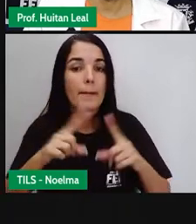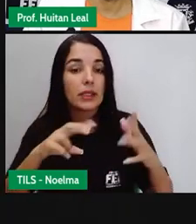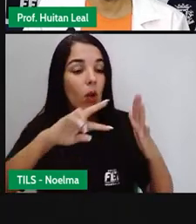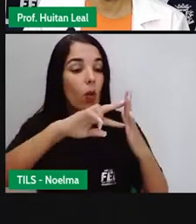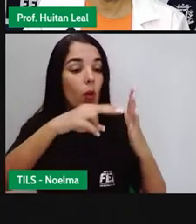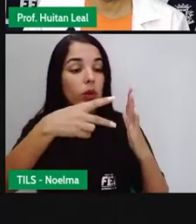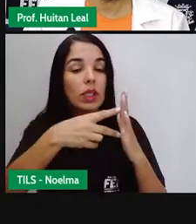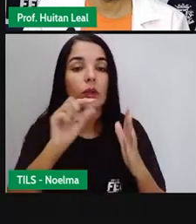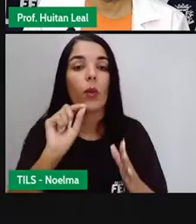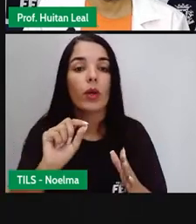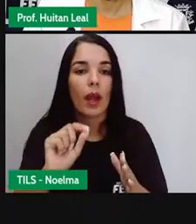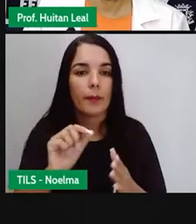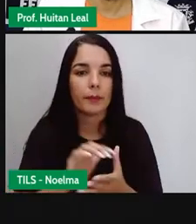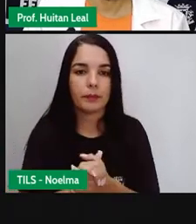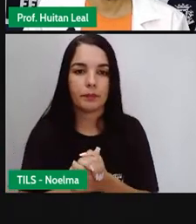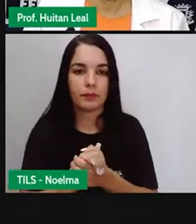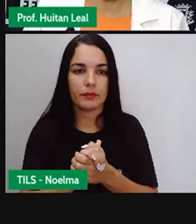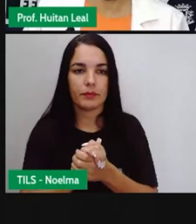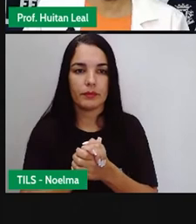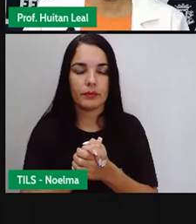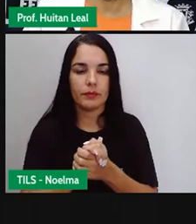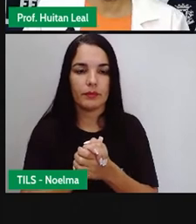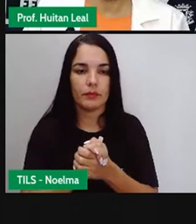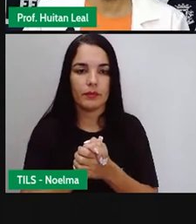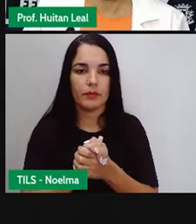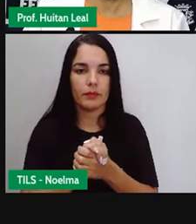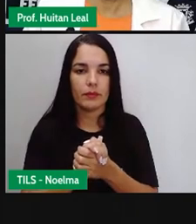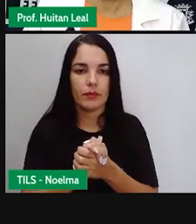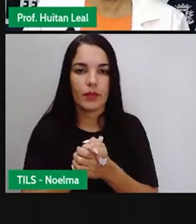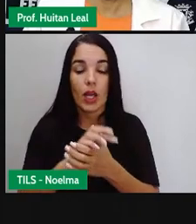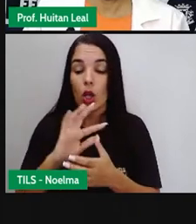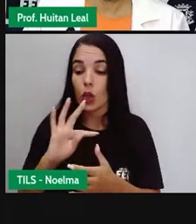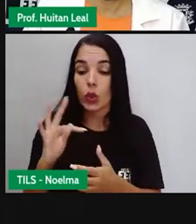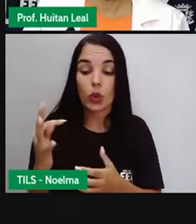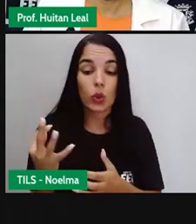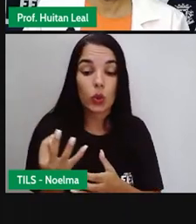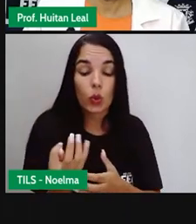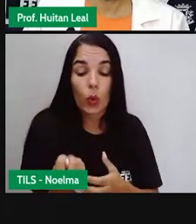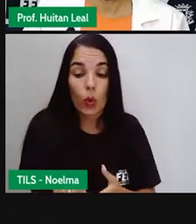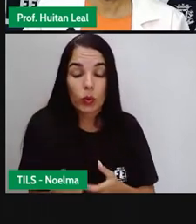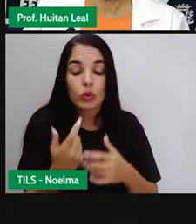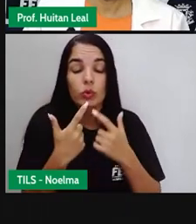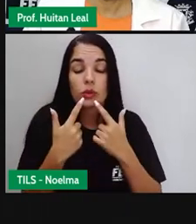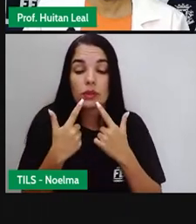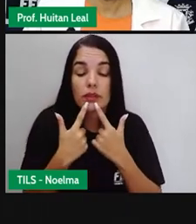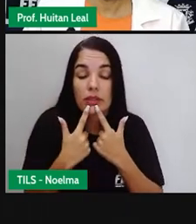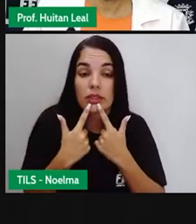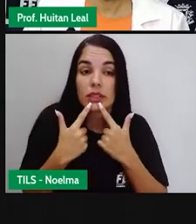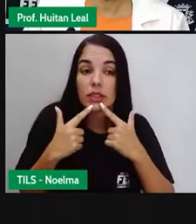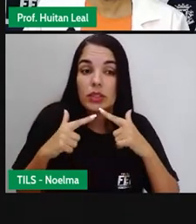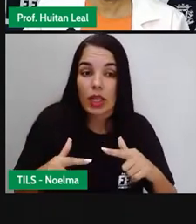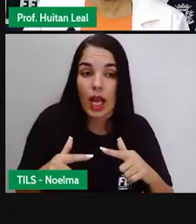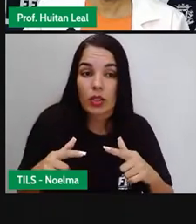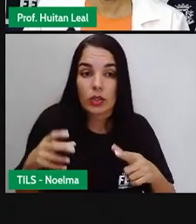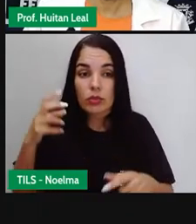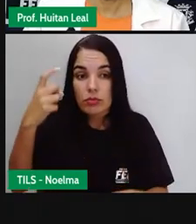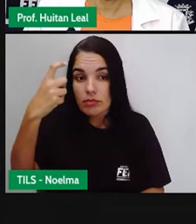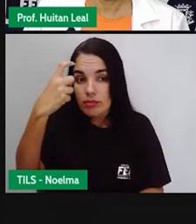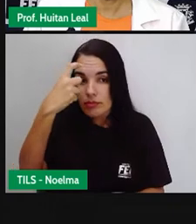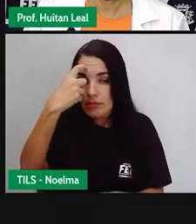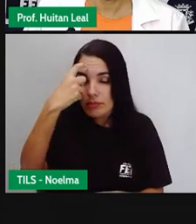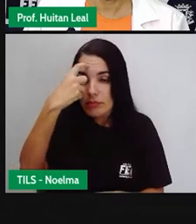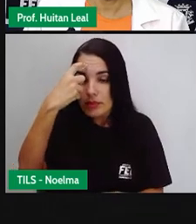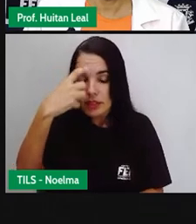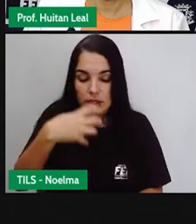aí apresentado. A frase é tudo enunciado, com sentido completo e que estabelece